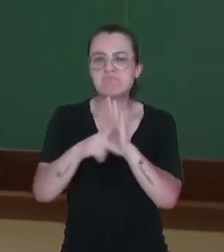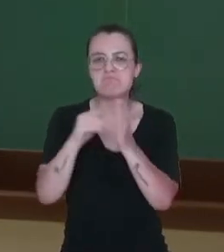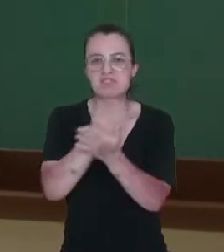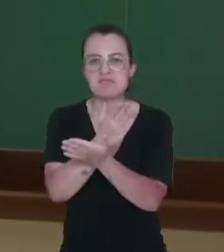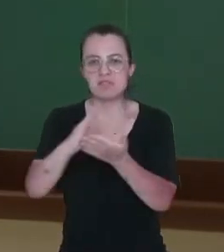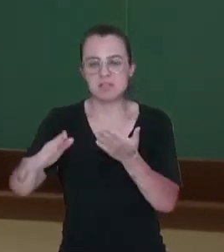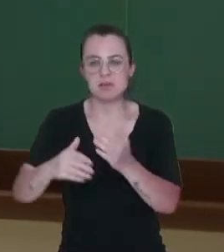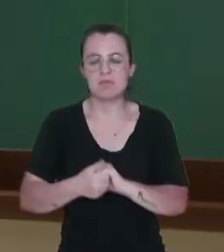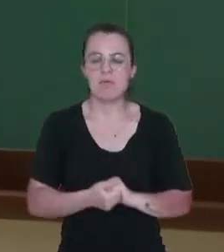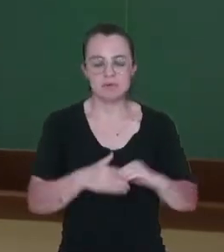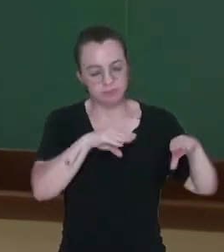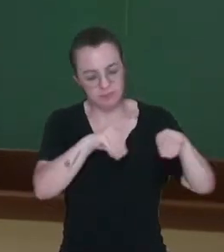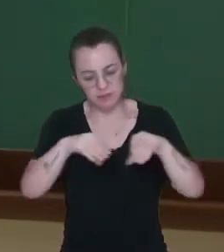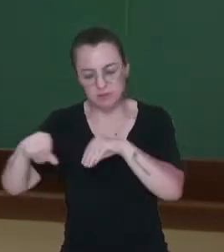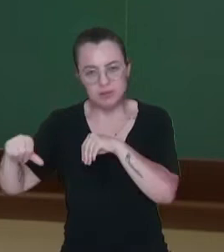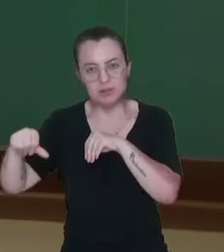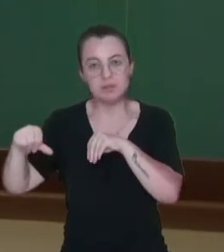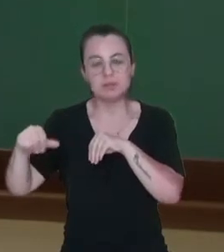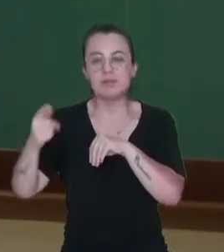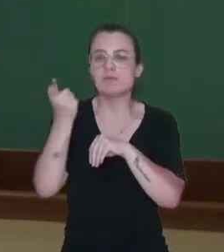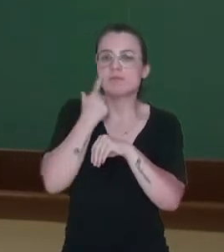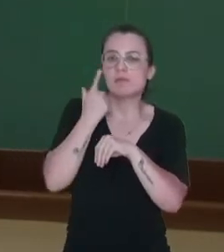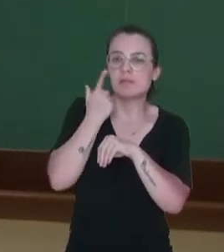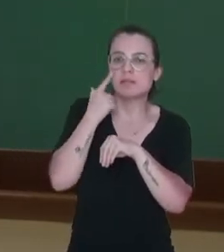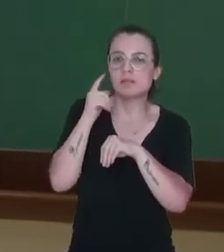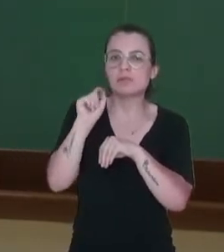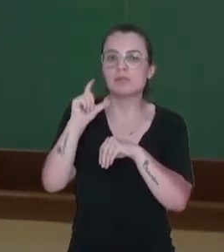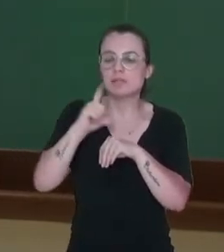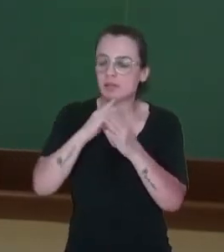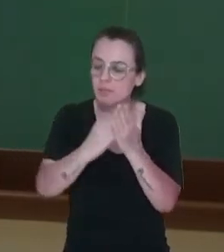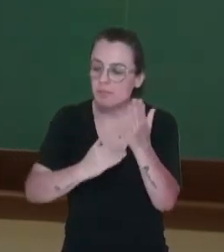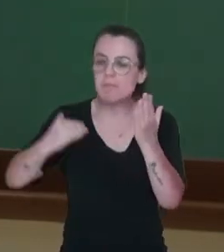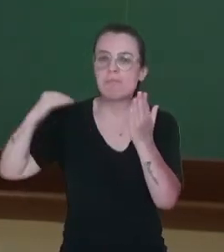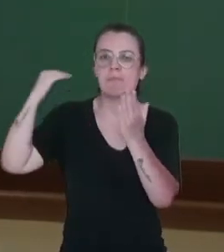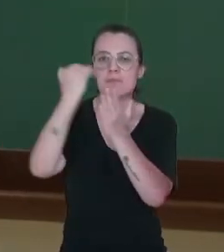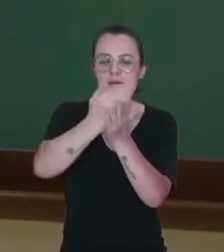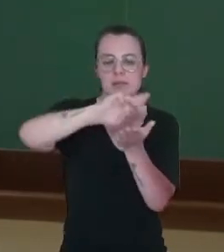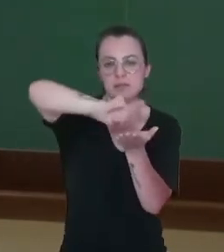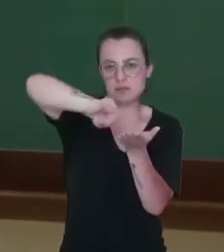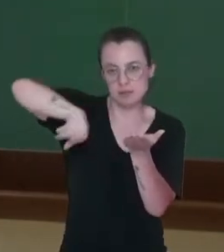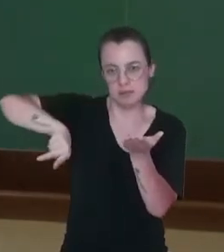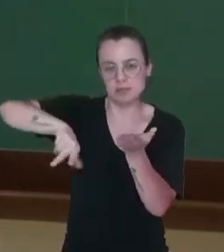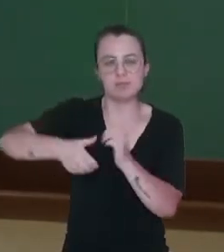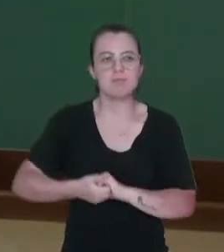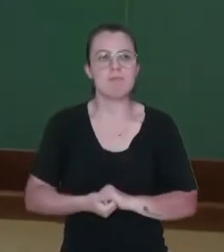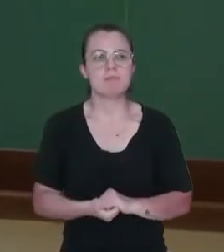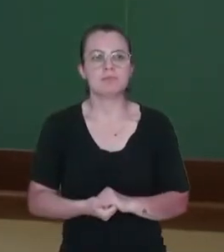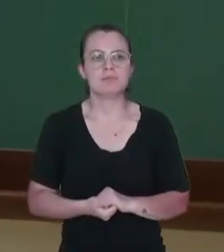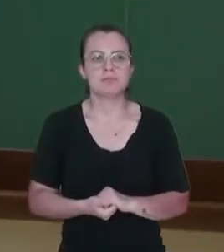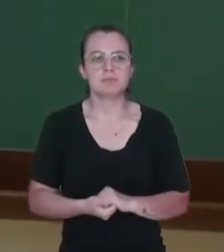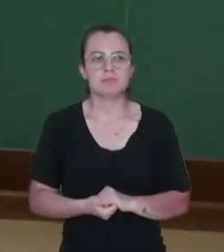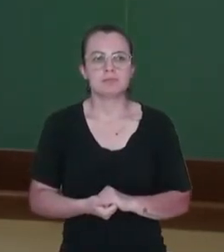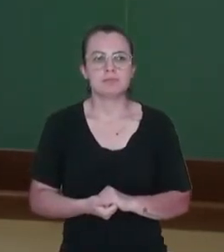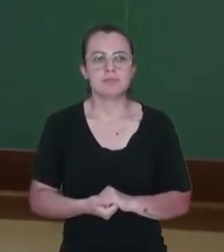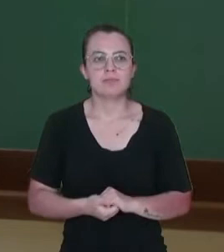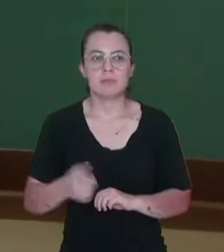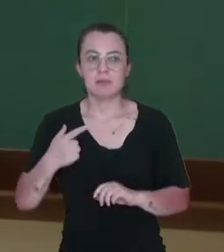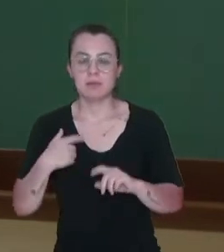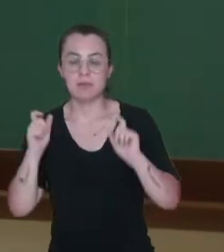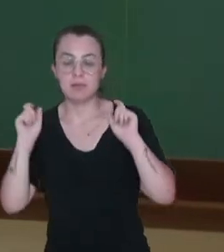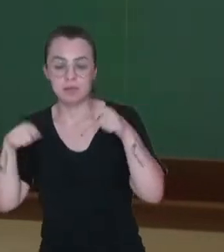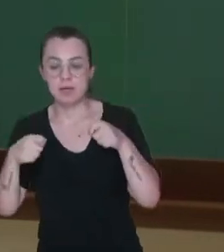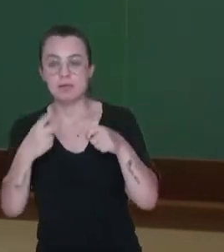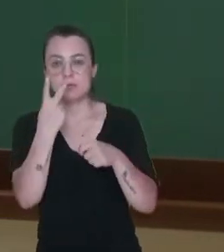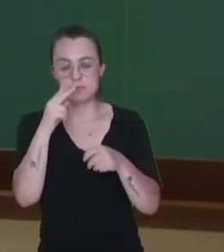né? Do território considerando mais critérios. Ah, eu vou considerar critérios naturais, mas eu também vou considerar